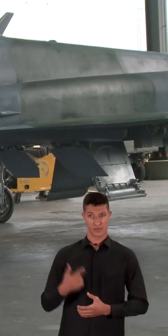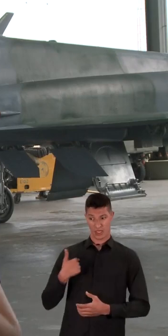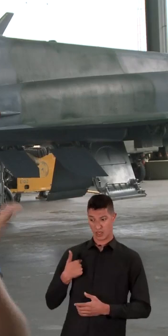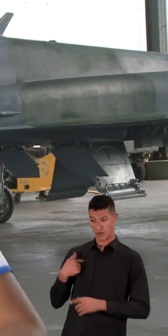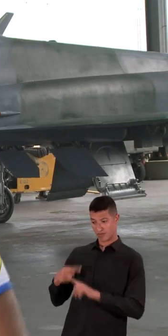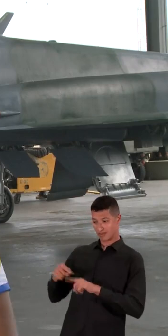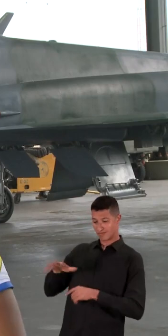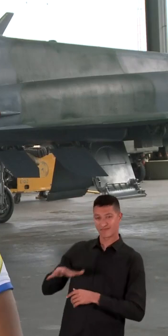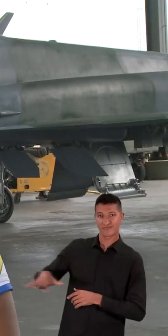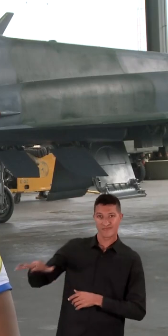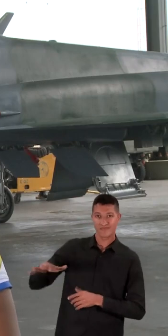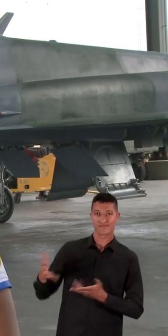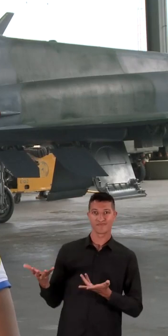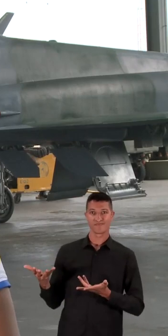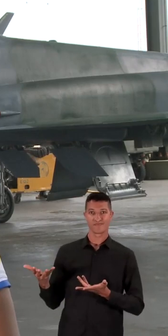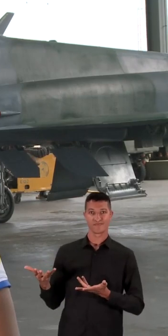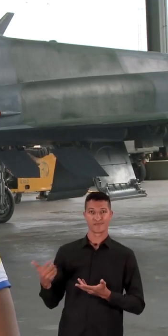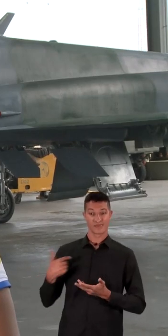É só eu e eles.